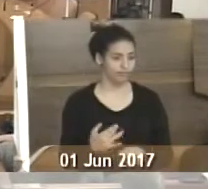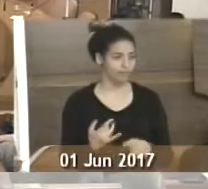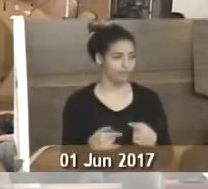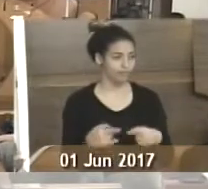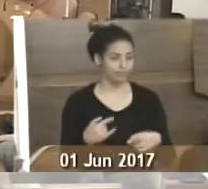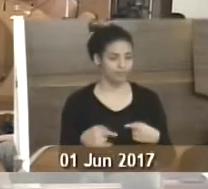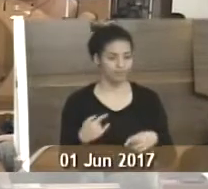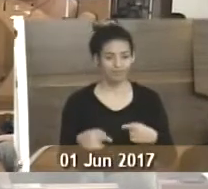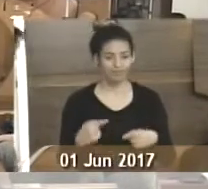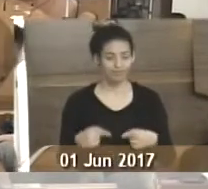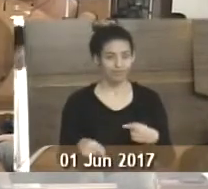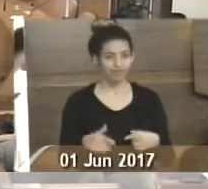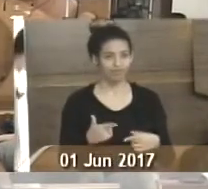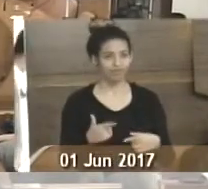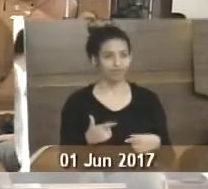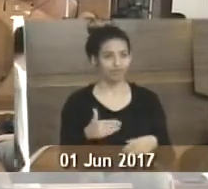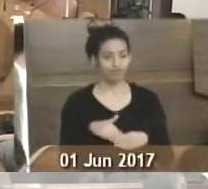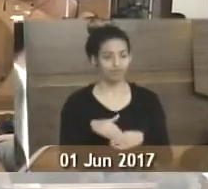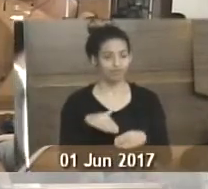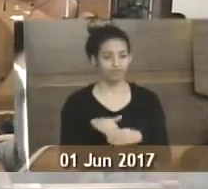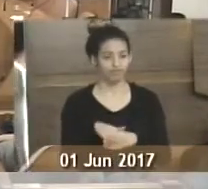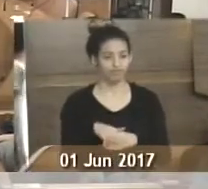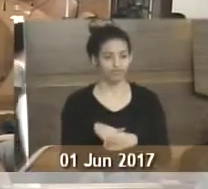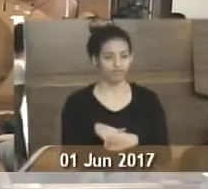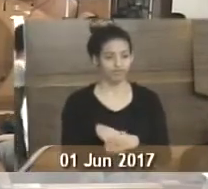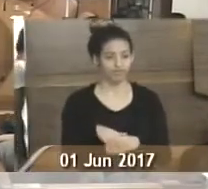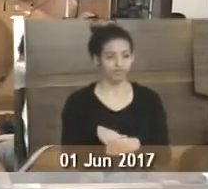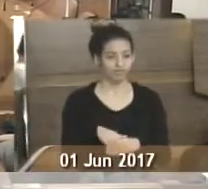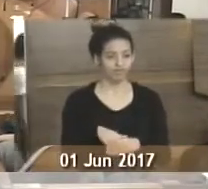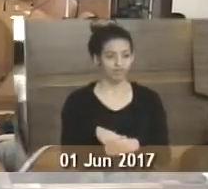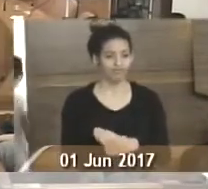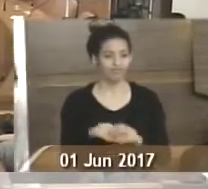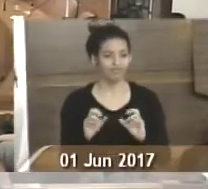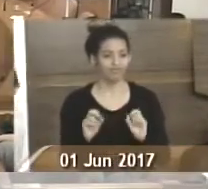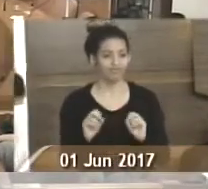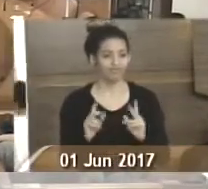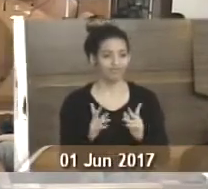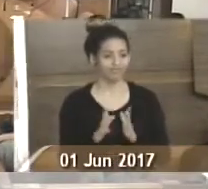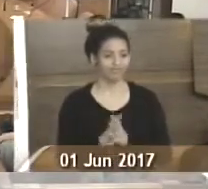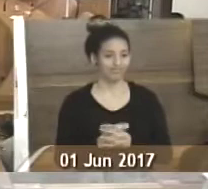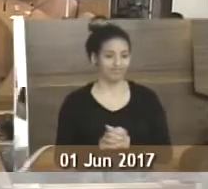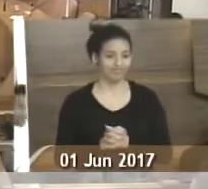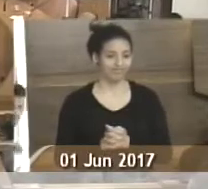Em discussão, nove vereadores em votação, vereadores que aprovam, como estão, aprovado.